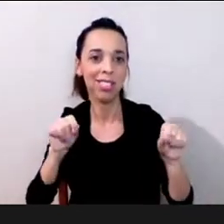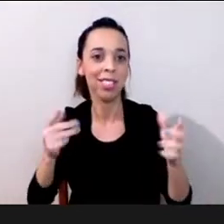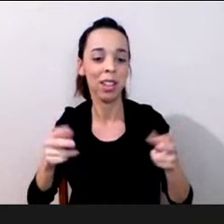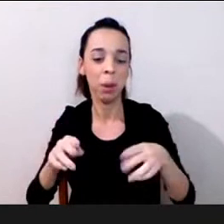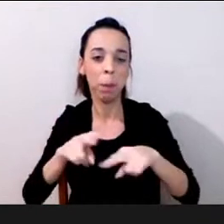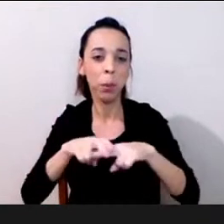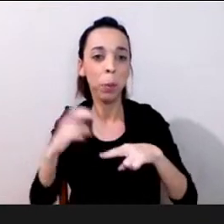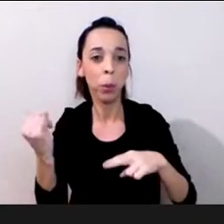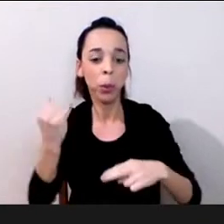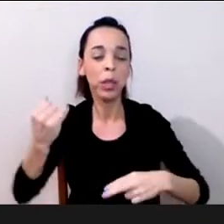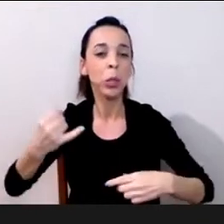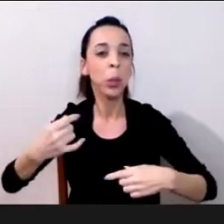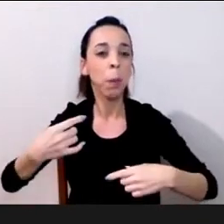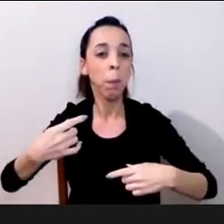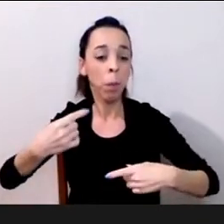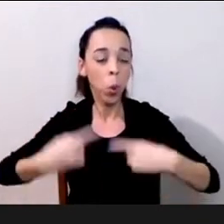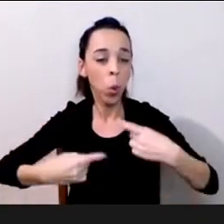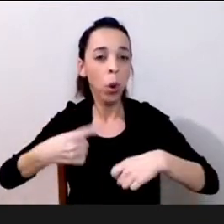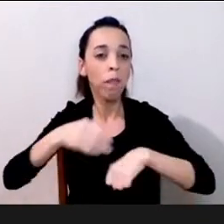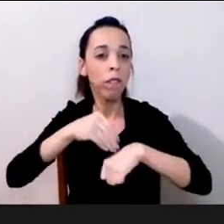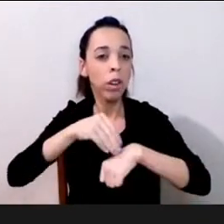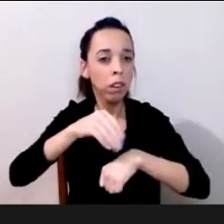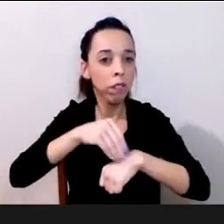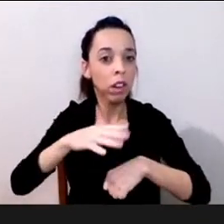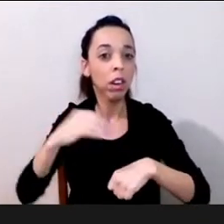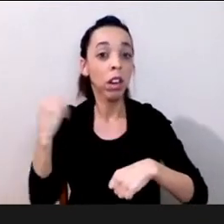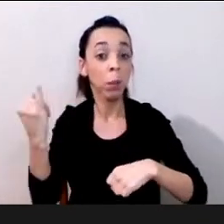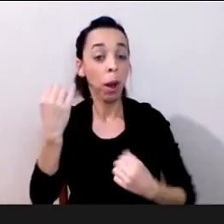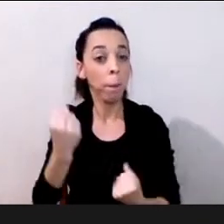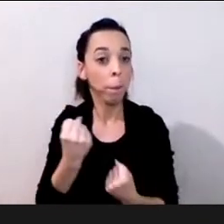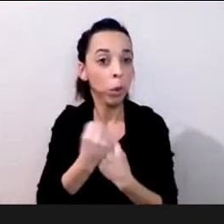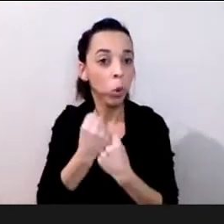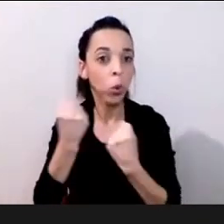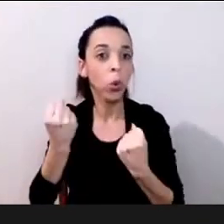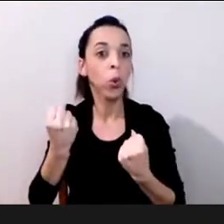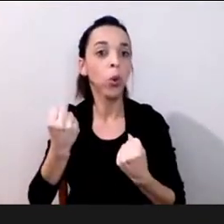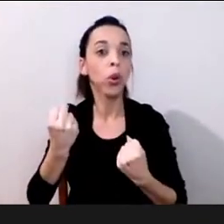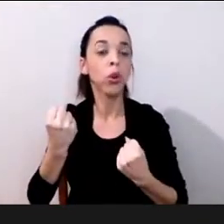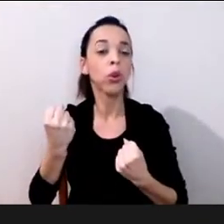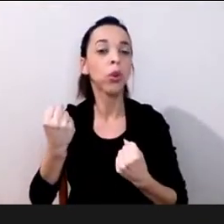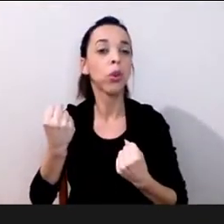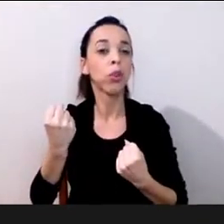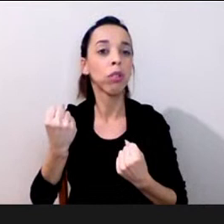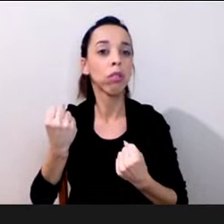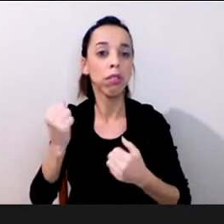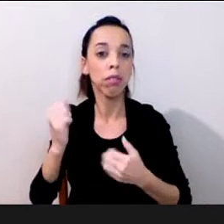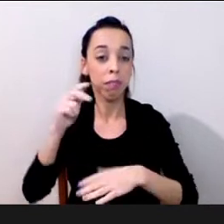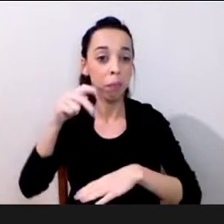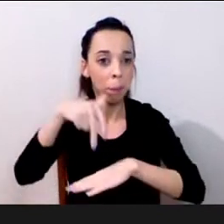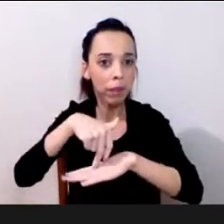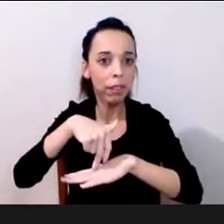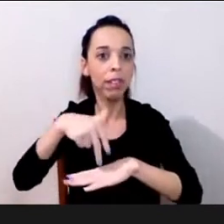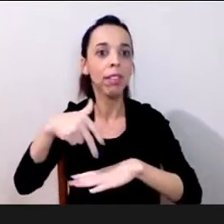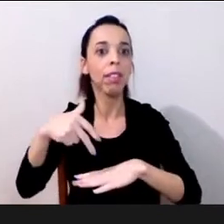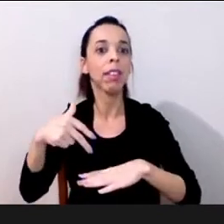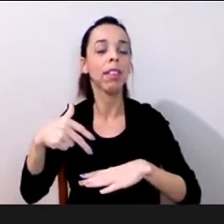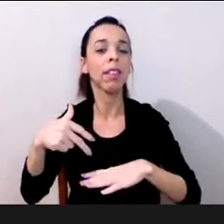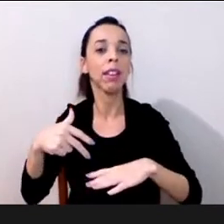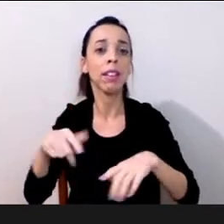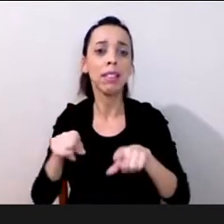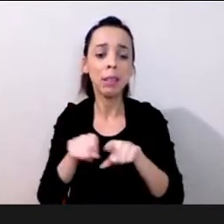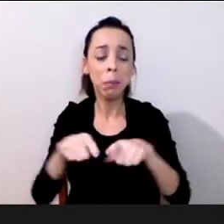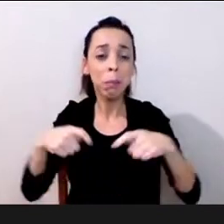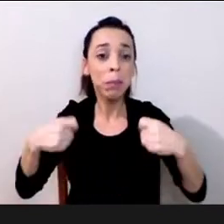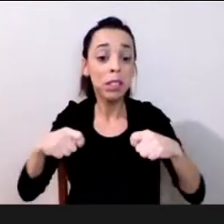é preciso cooperação é preciso suporte e é preciso sobretudo que haja este movimento que é um movimento